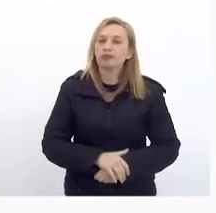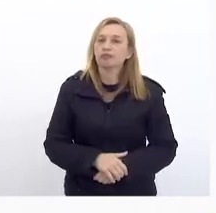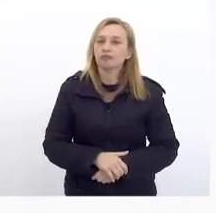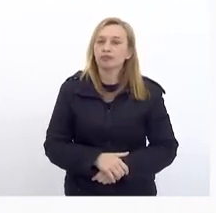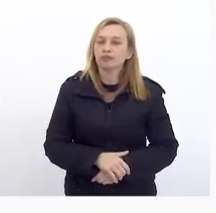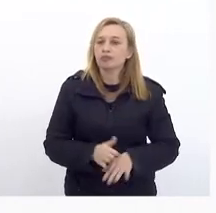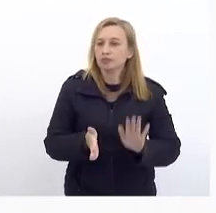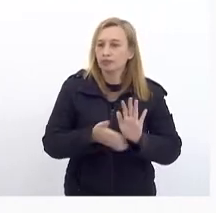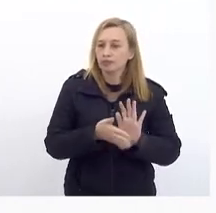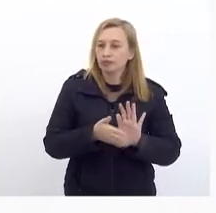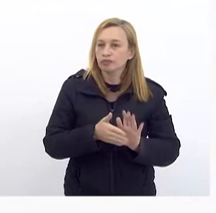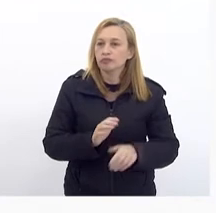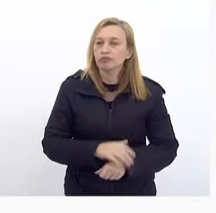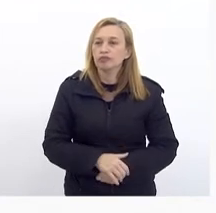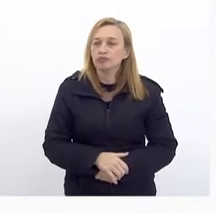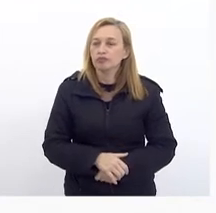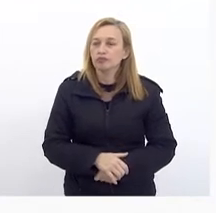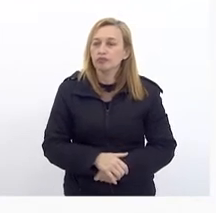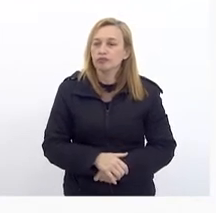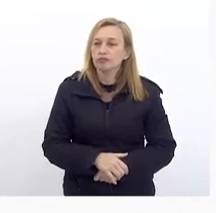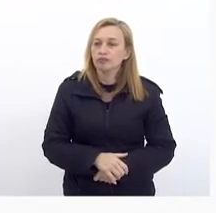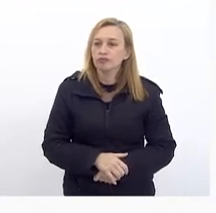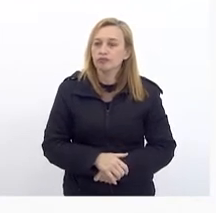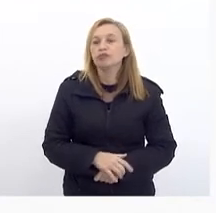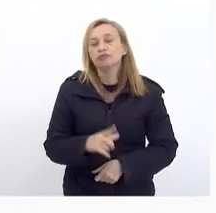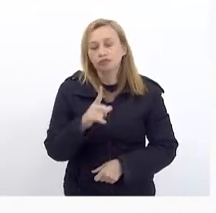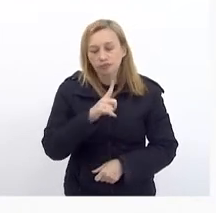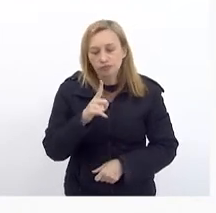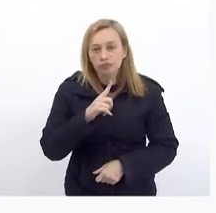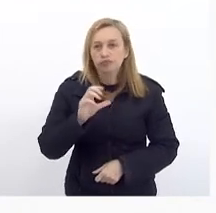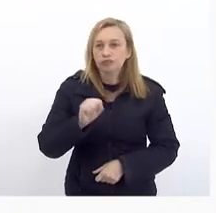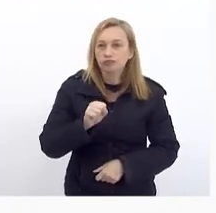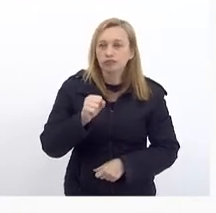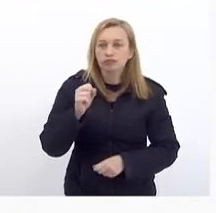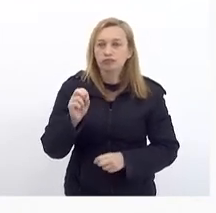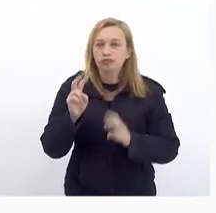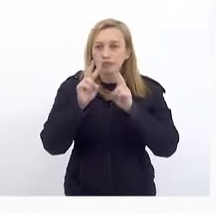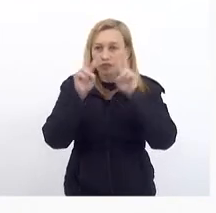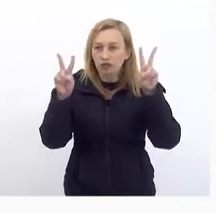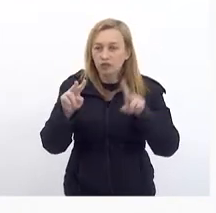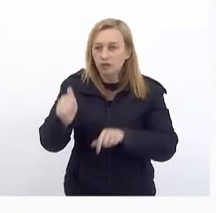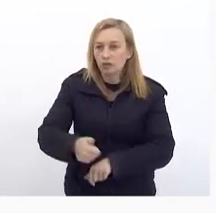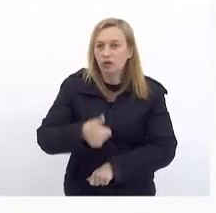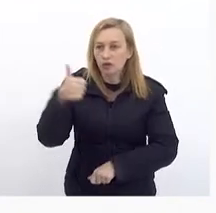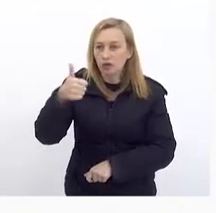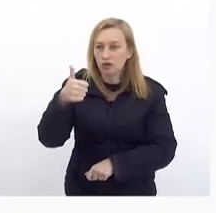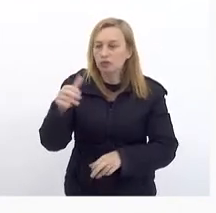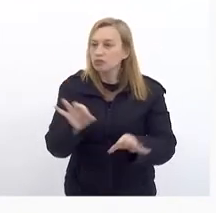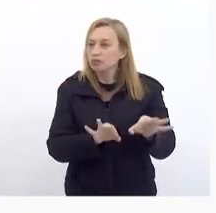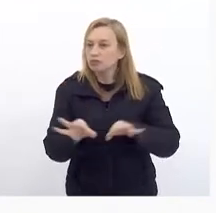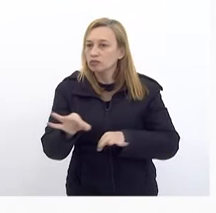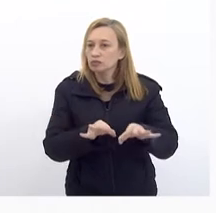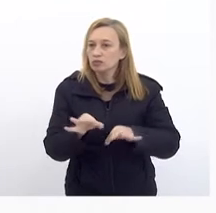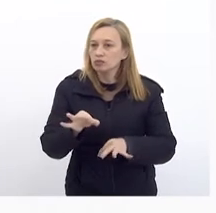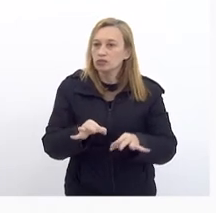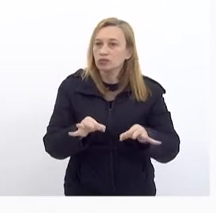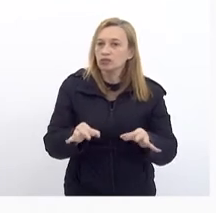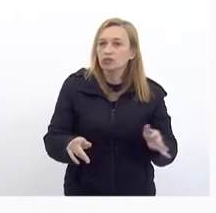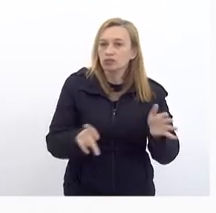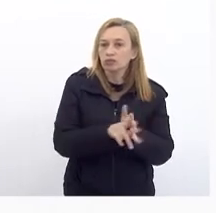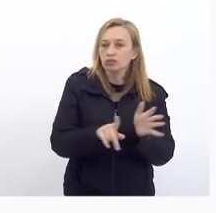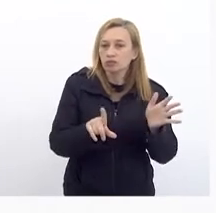Proposto E aí com isso A gente Tenha Um reflexo Melhor Para o planejamento Da lua de 23